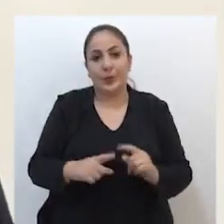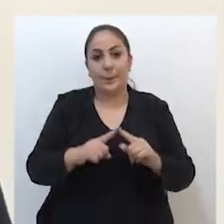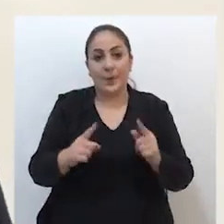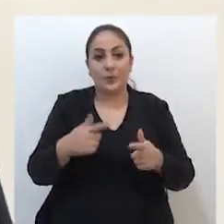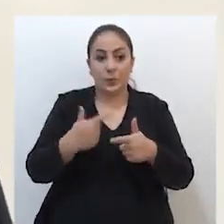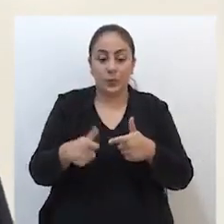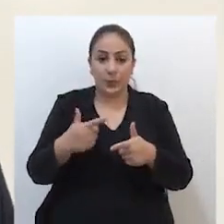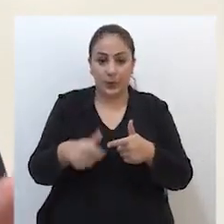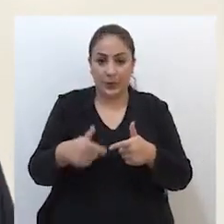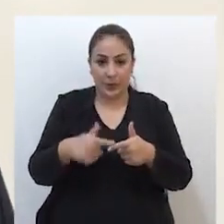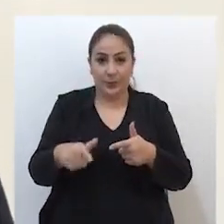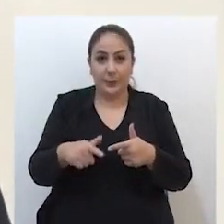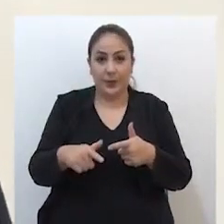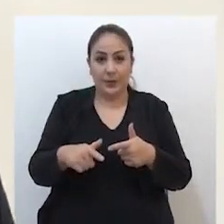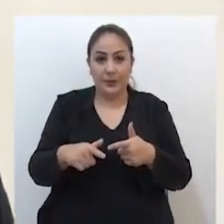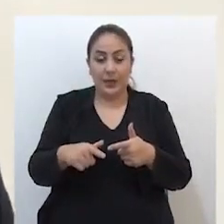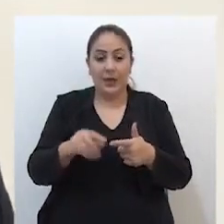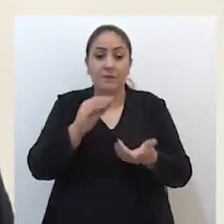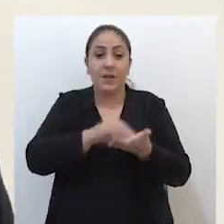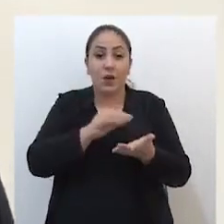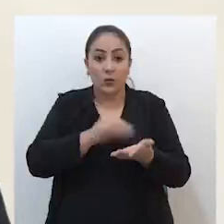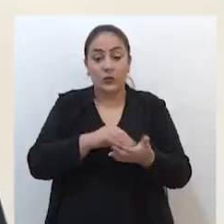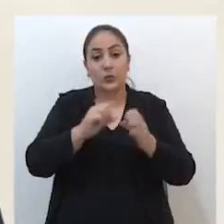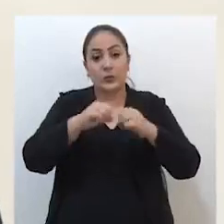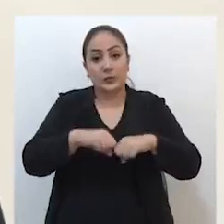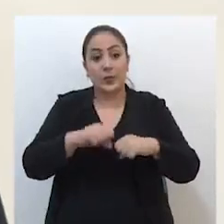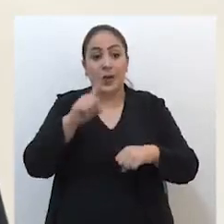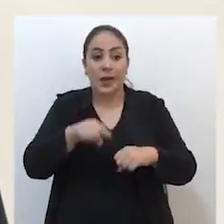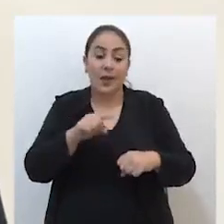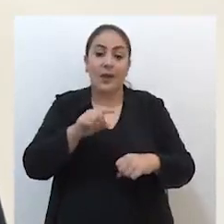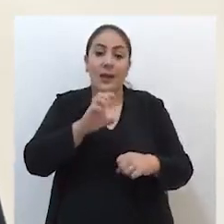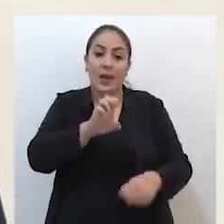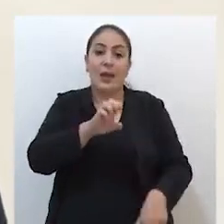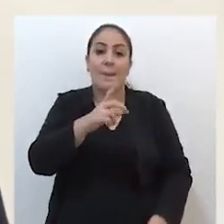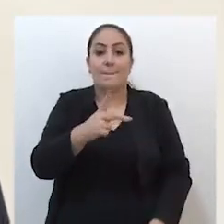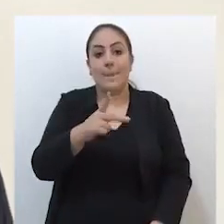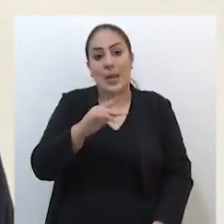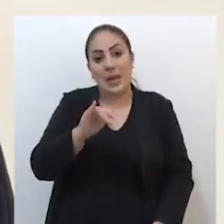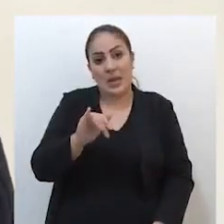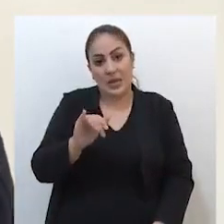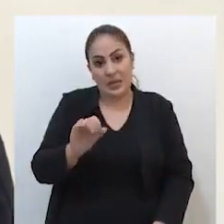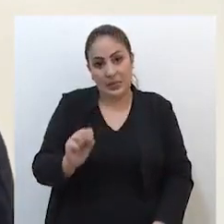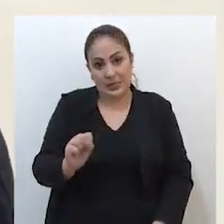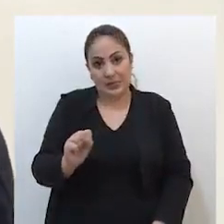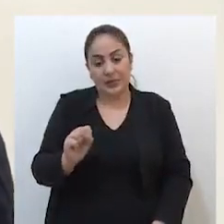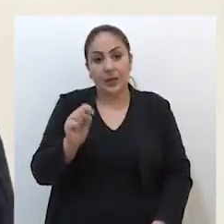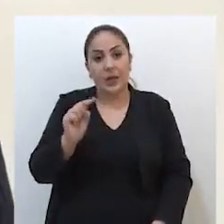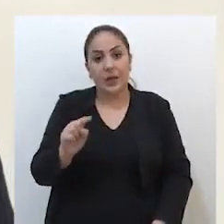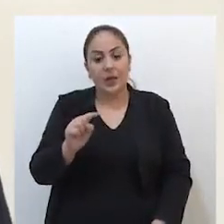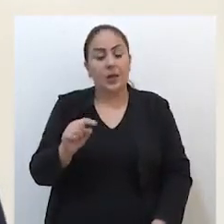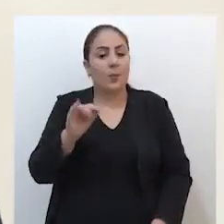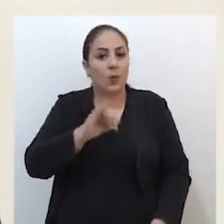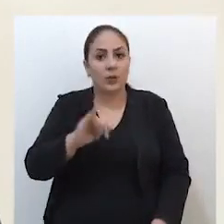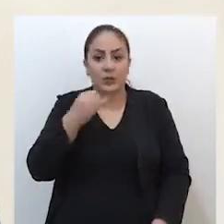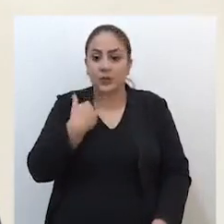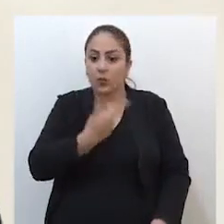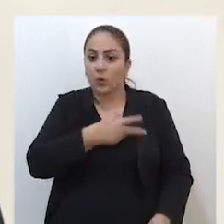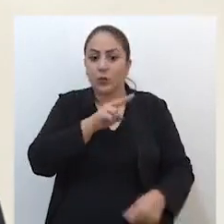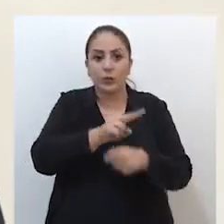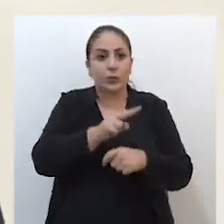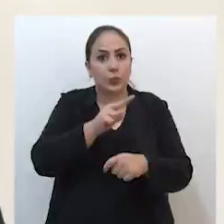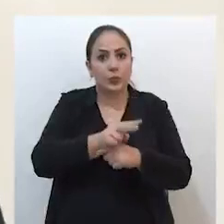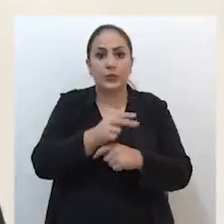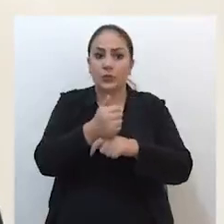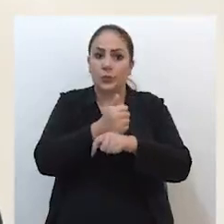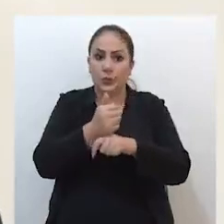E um dos problemas da falência do sistema é a questão dos EPIs, porque é fundamental que a gente cuide aqui